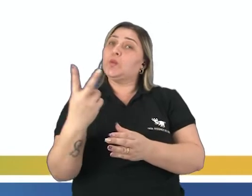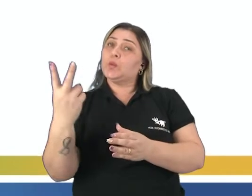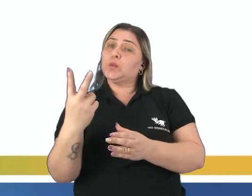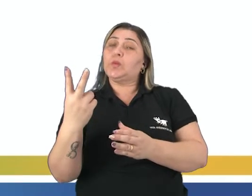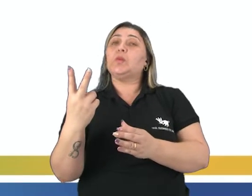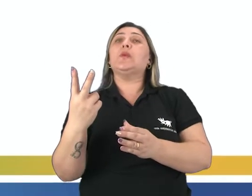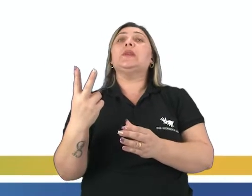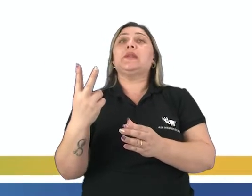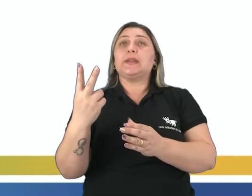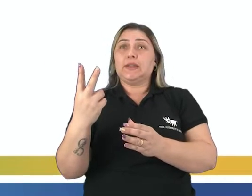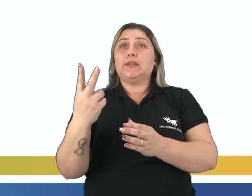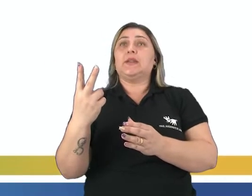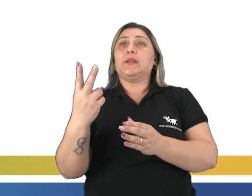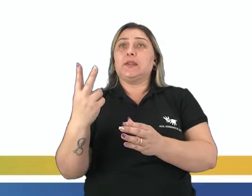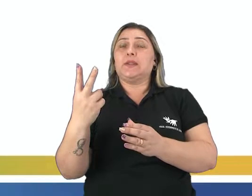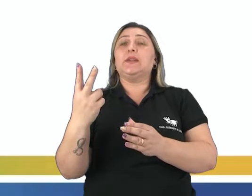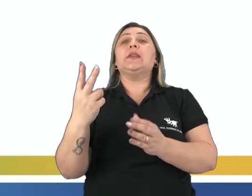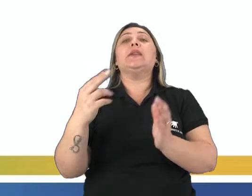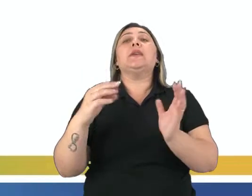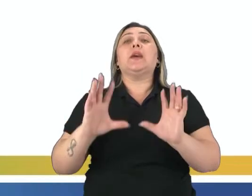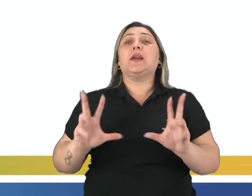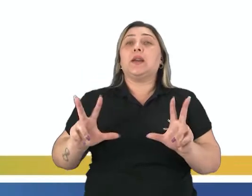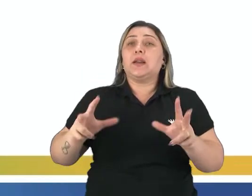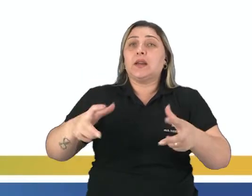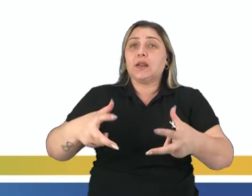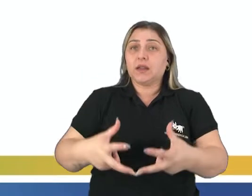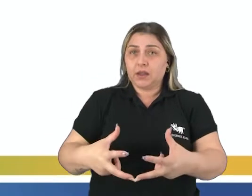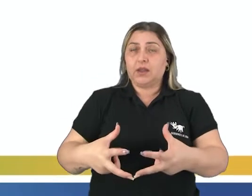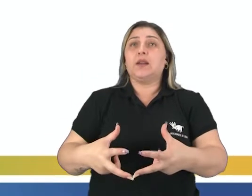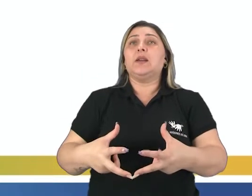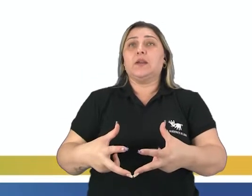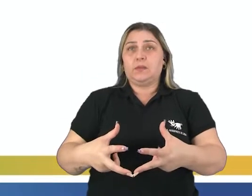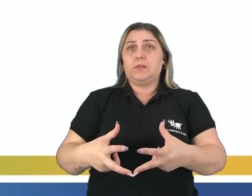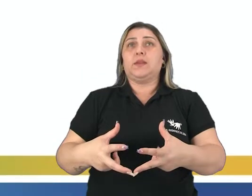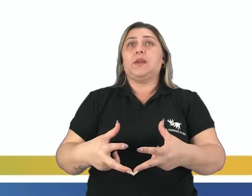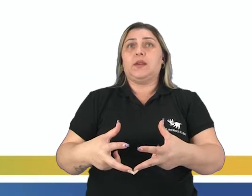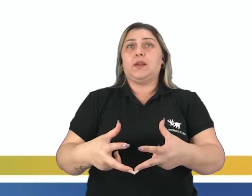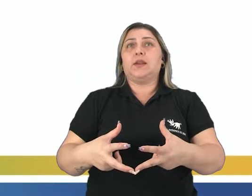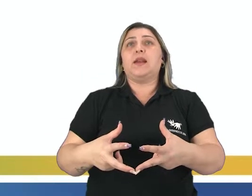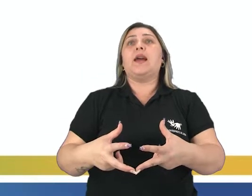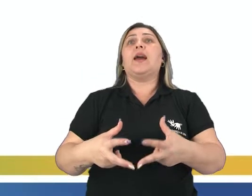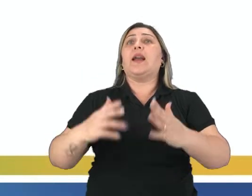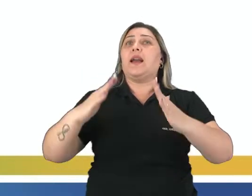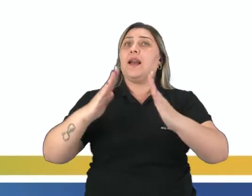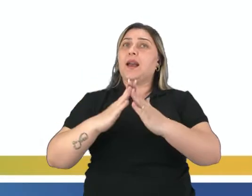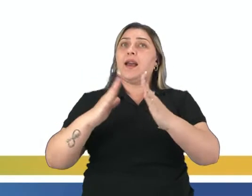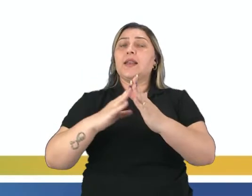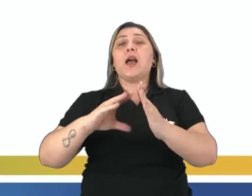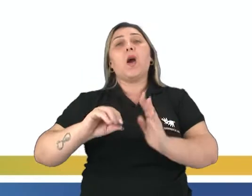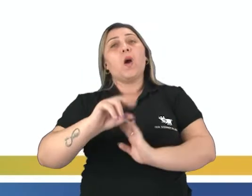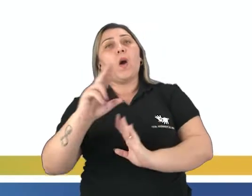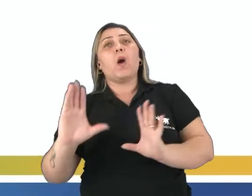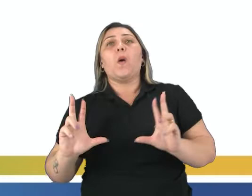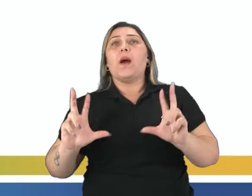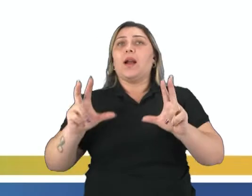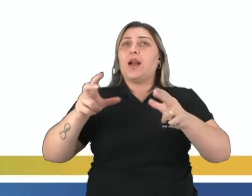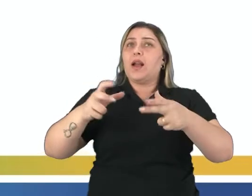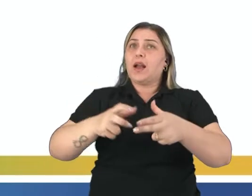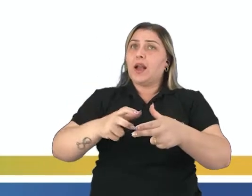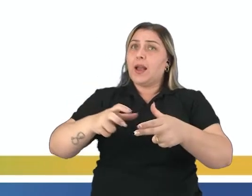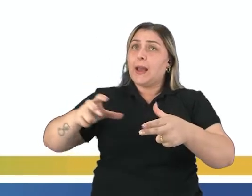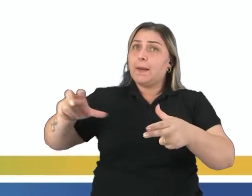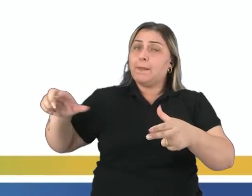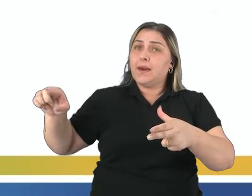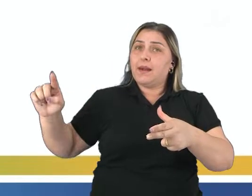câmaras. Sendo a Câmara Alta denominada por Casa ou Câmara dos Lordes, certo? Que é a Câmara Alta